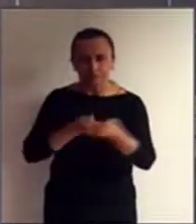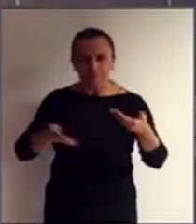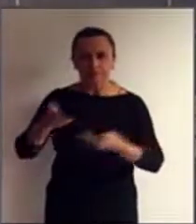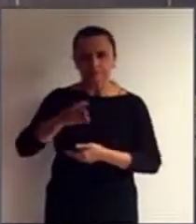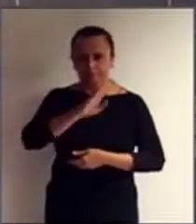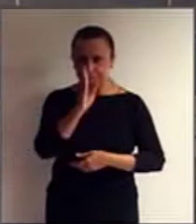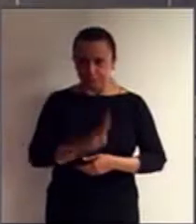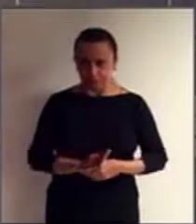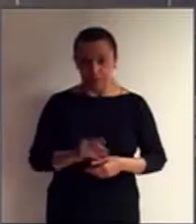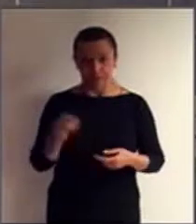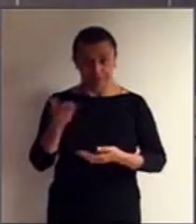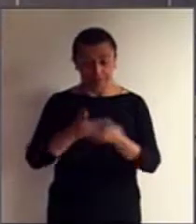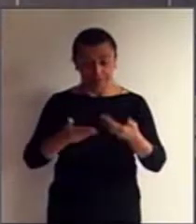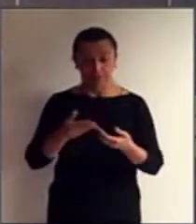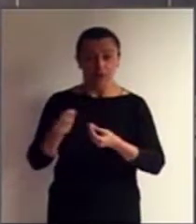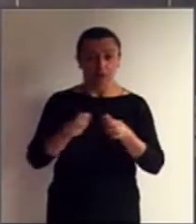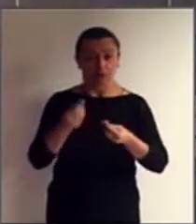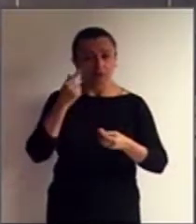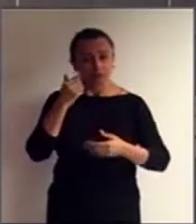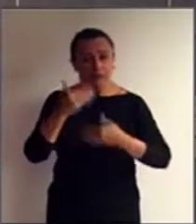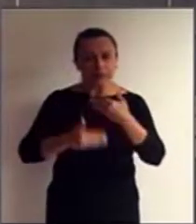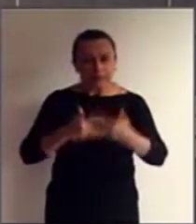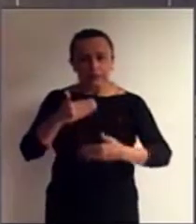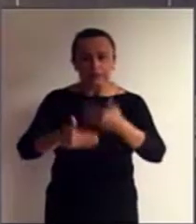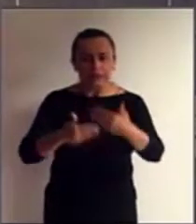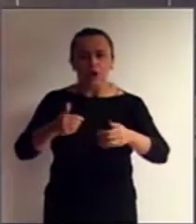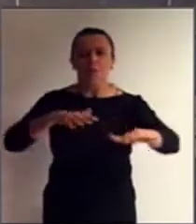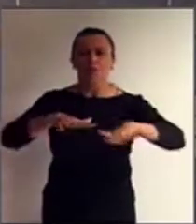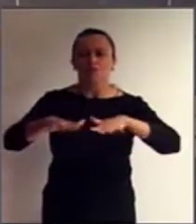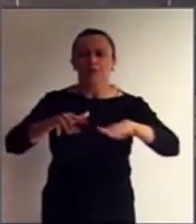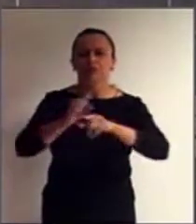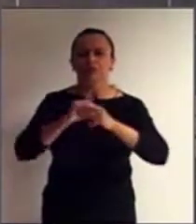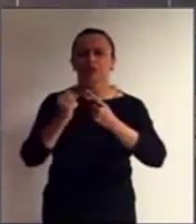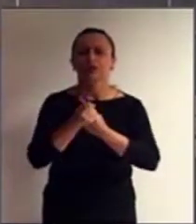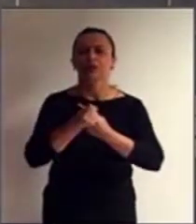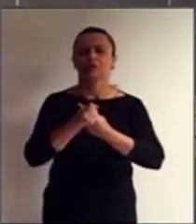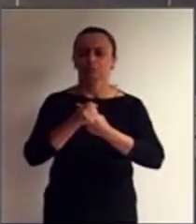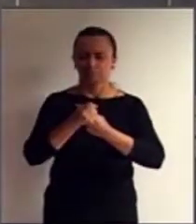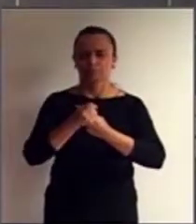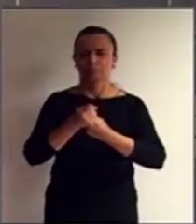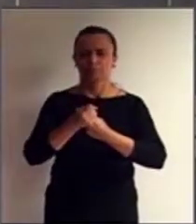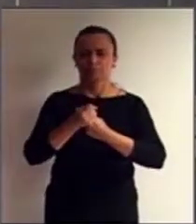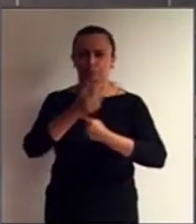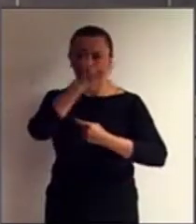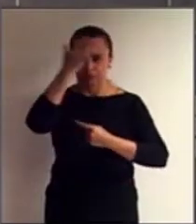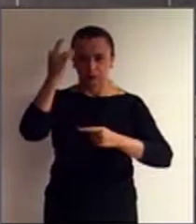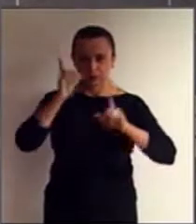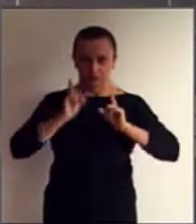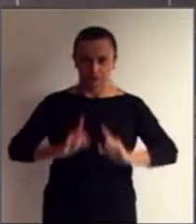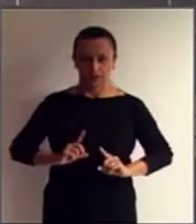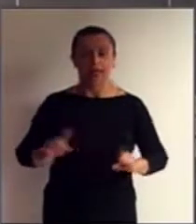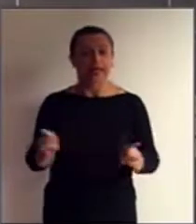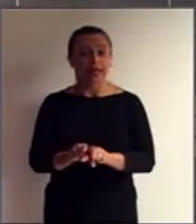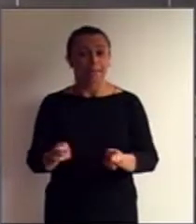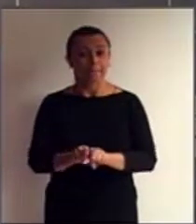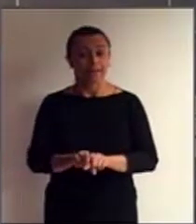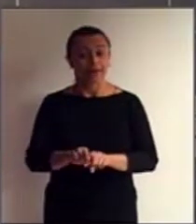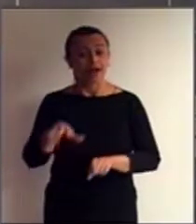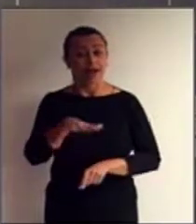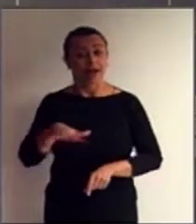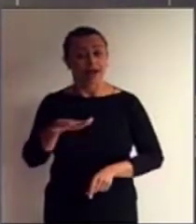este processo de construção do movimento social de pessoas com deficiência e de saúde mental